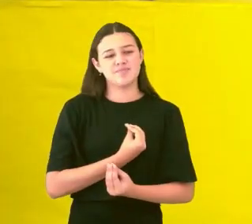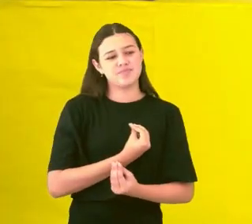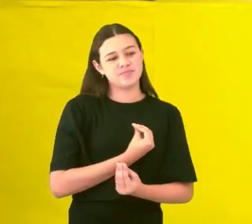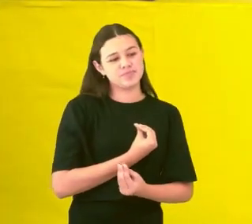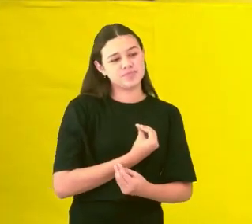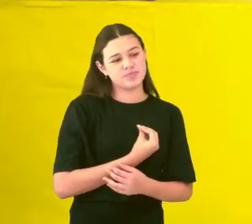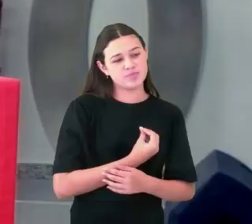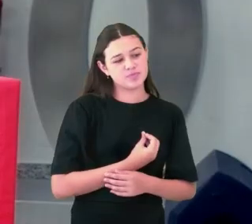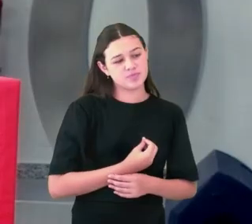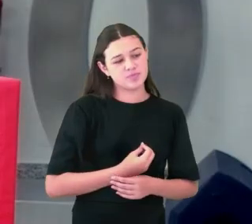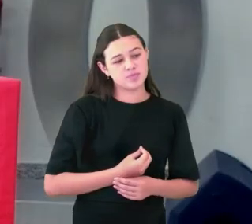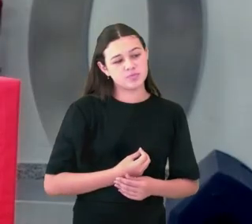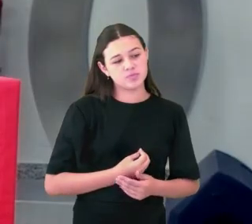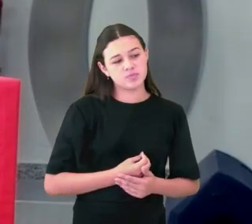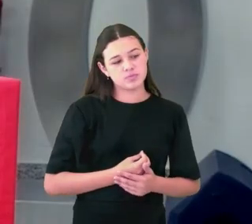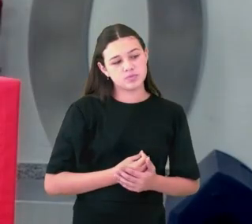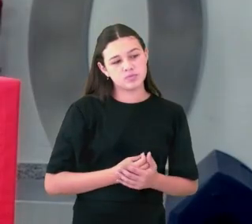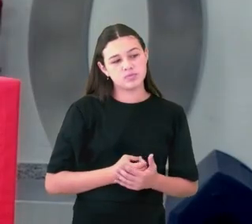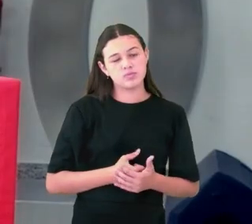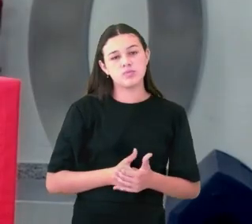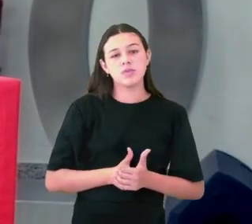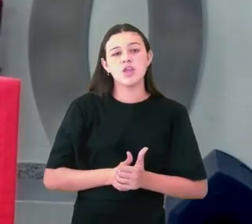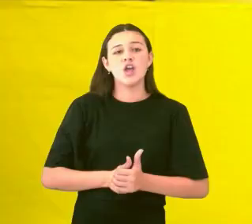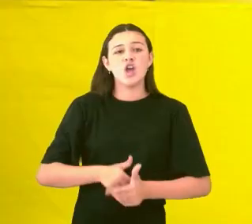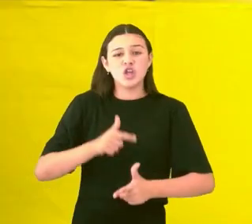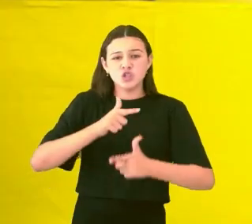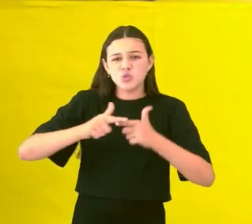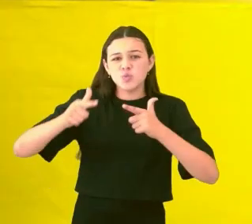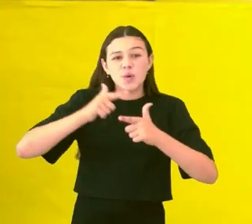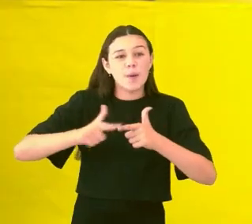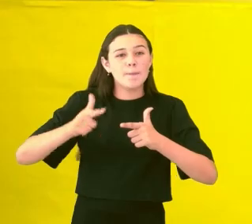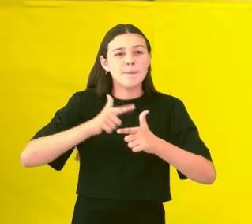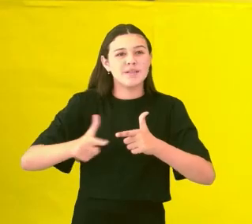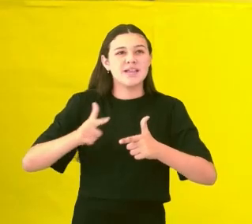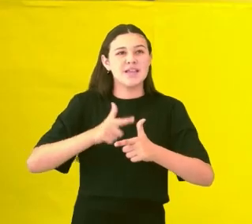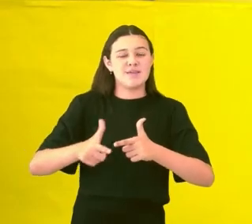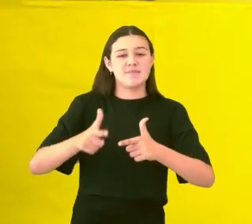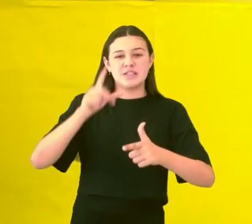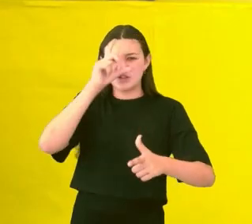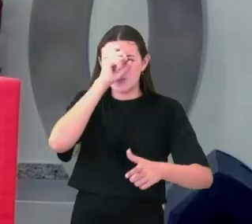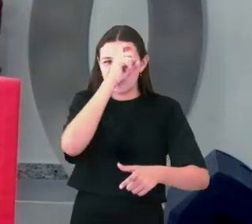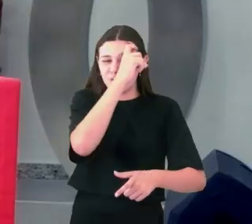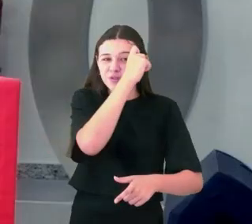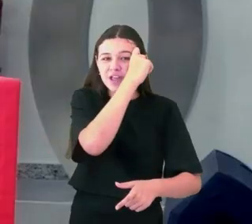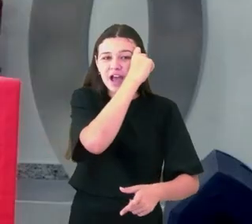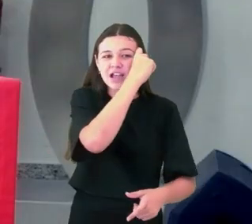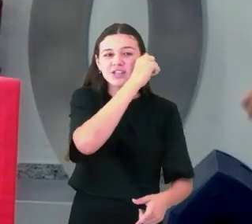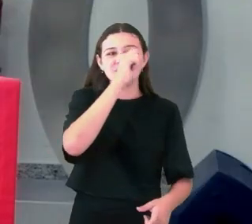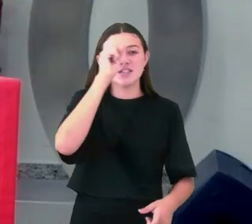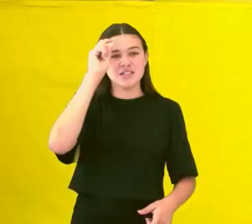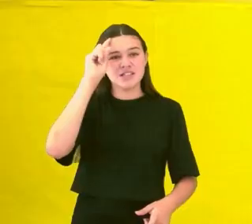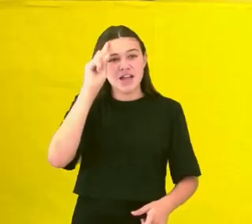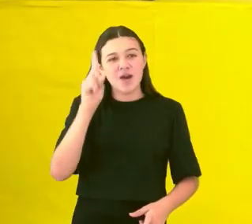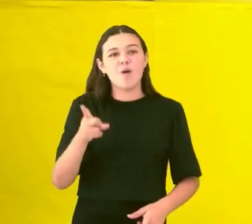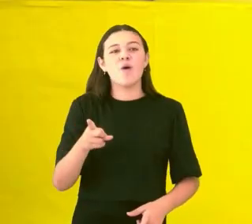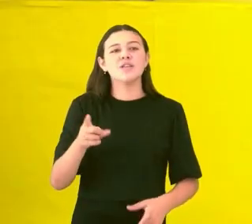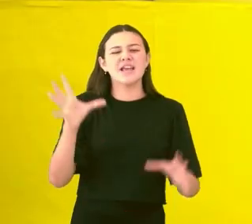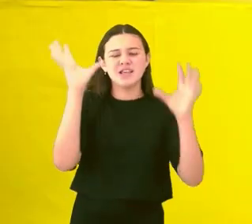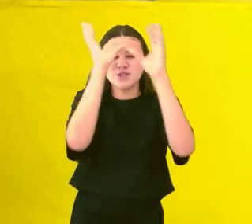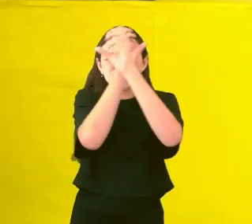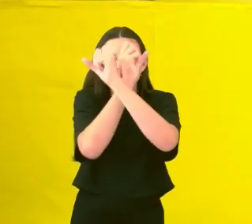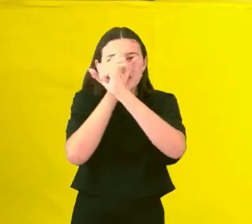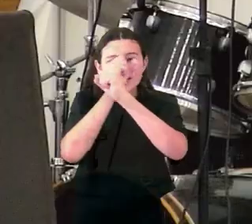É a transformação da escuridão em luz. É a transformação da morte em vida. Do